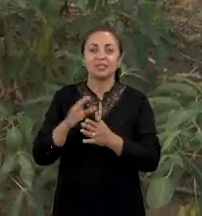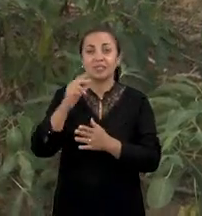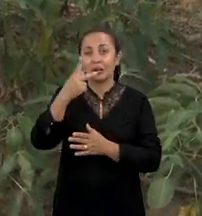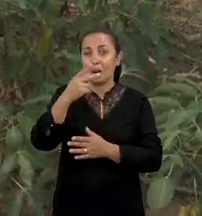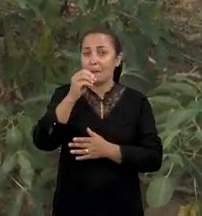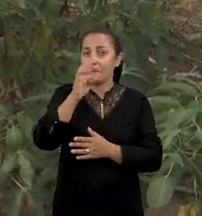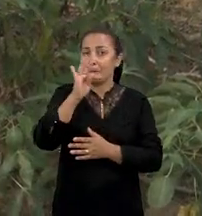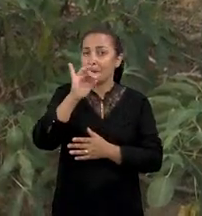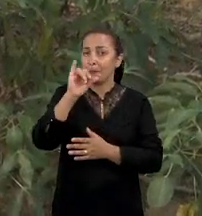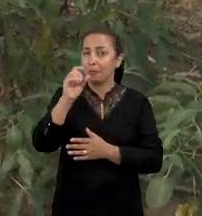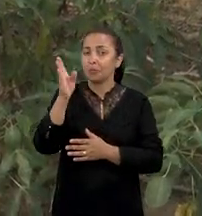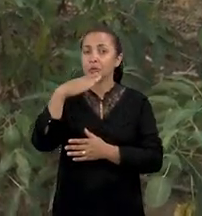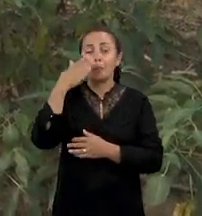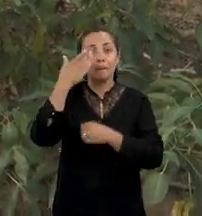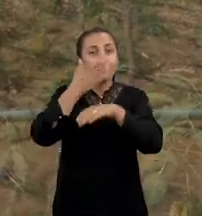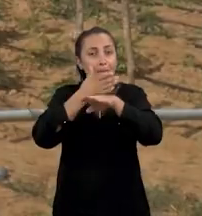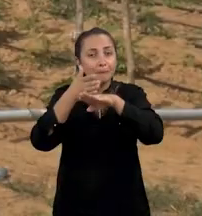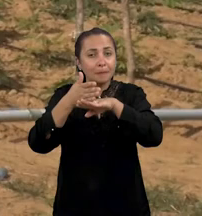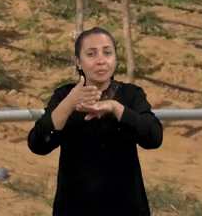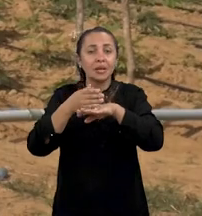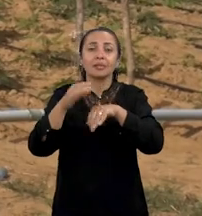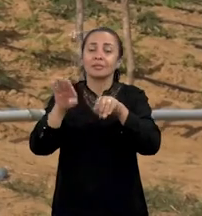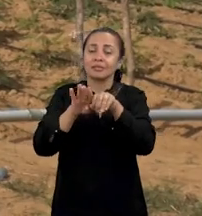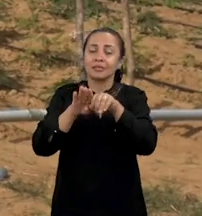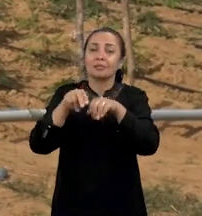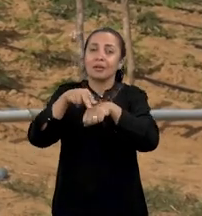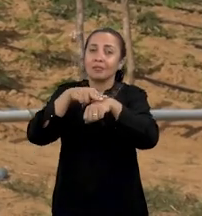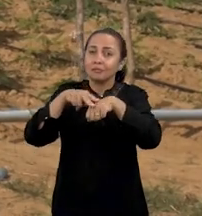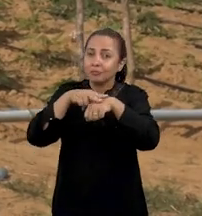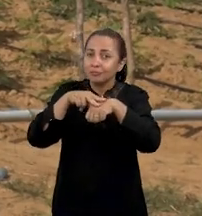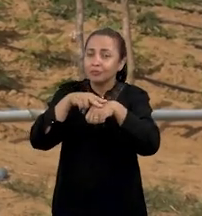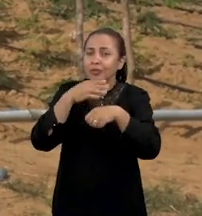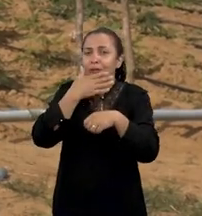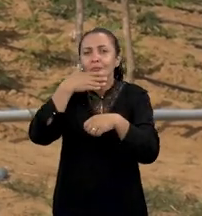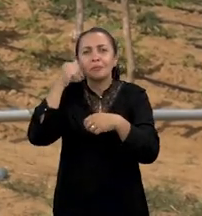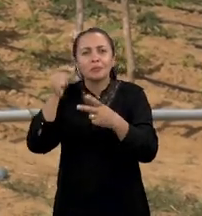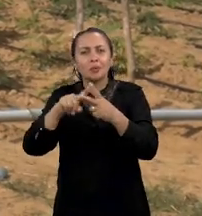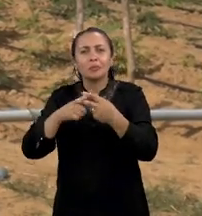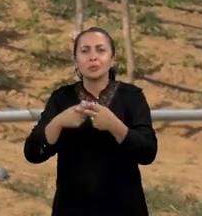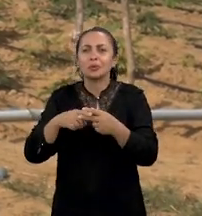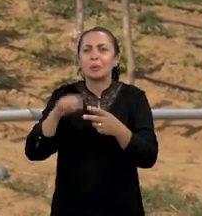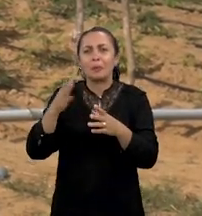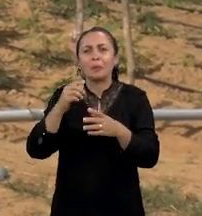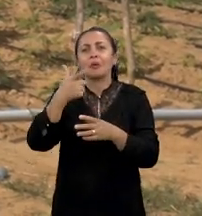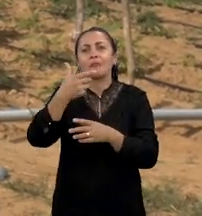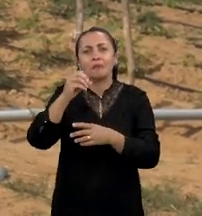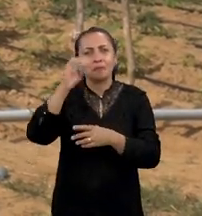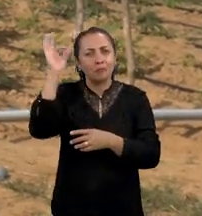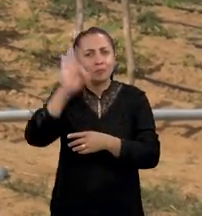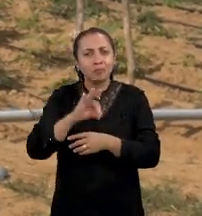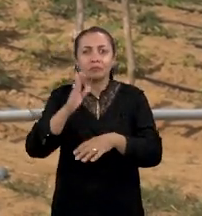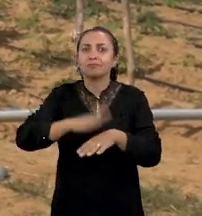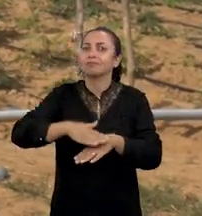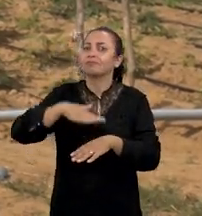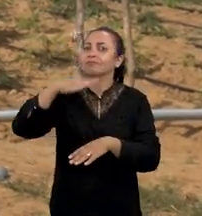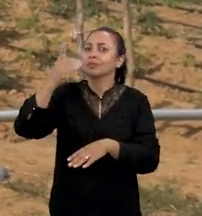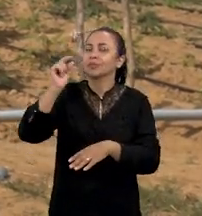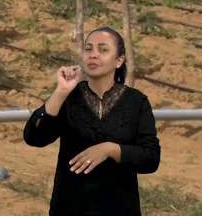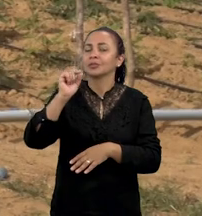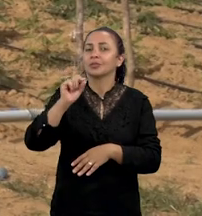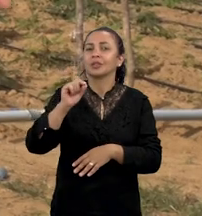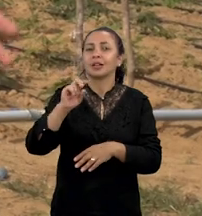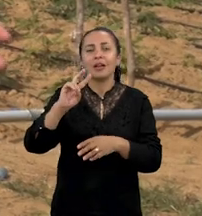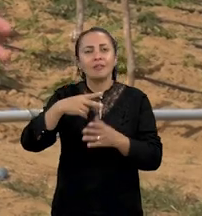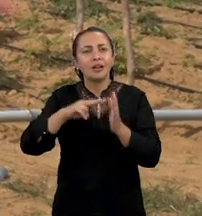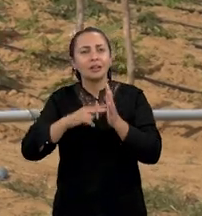a pote branca e a verdinha demonstraram um melhor comportamento produtivo, produzindo em média 20% a mais do que a